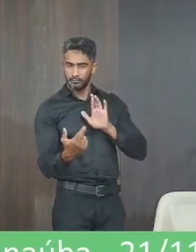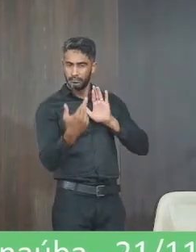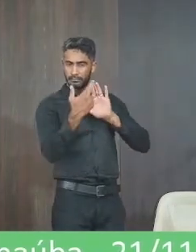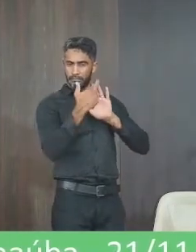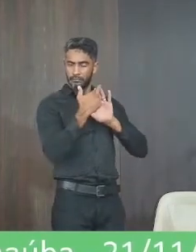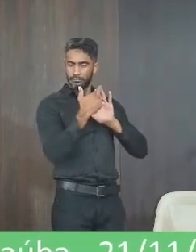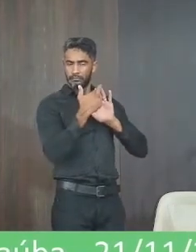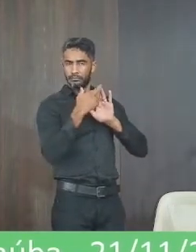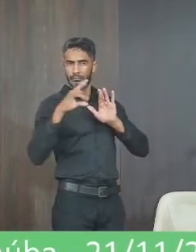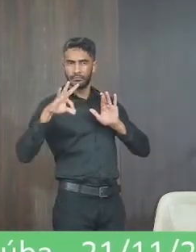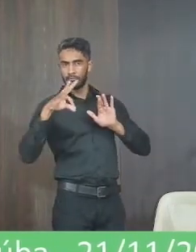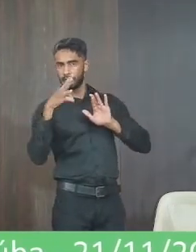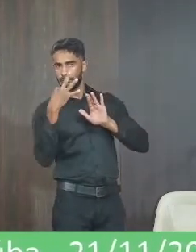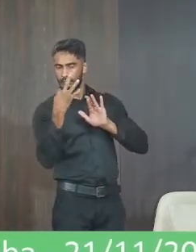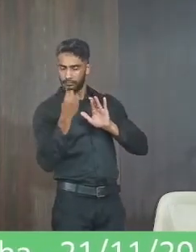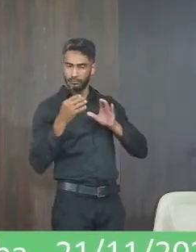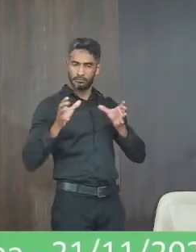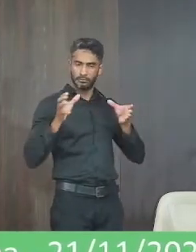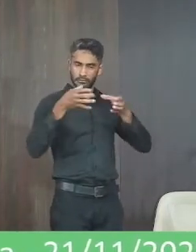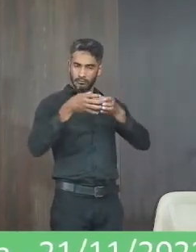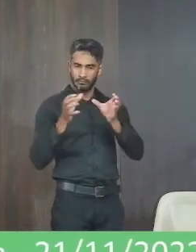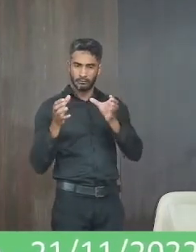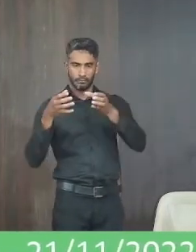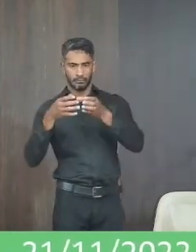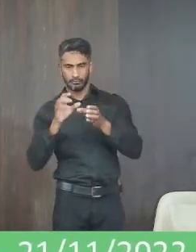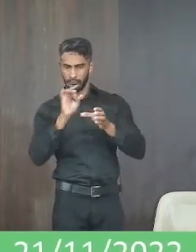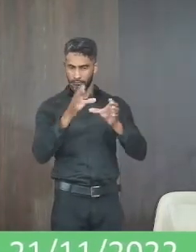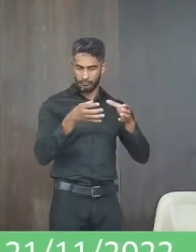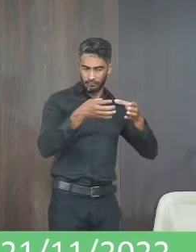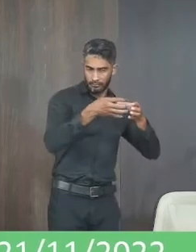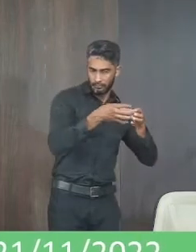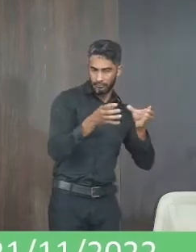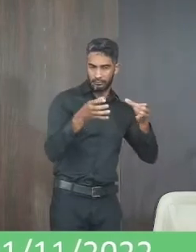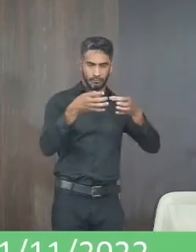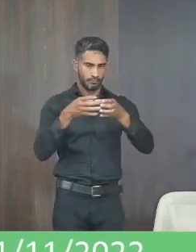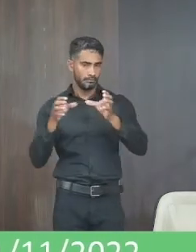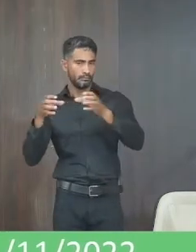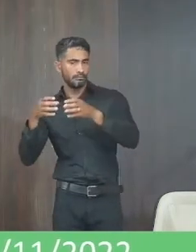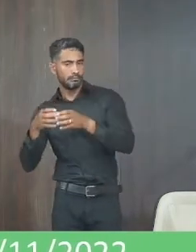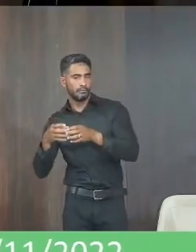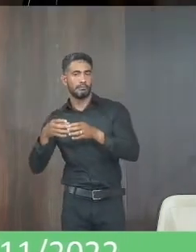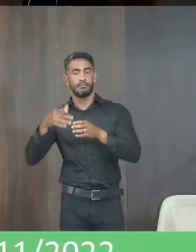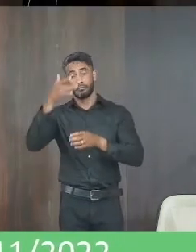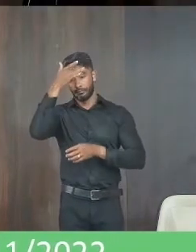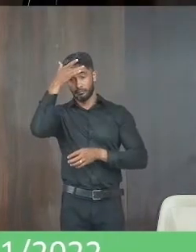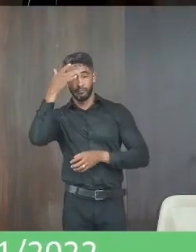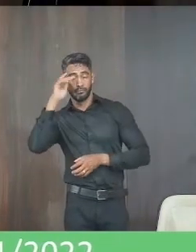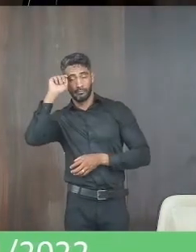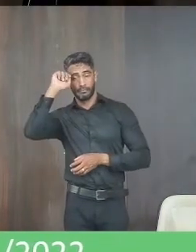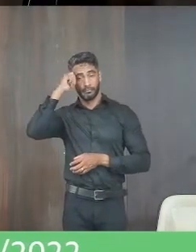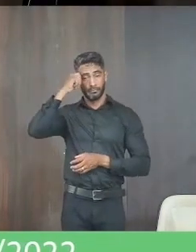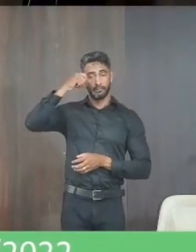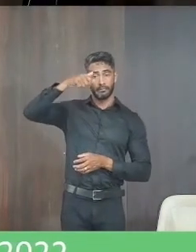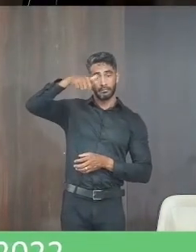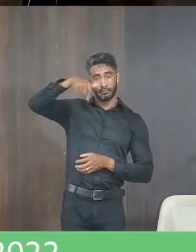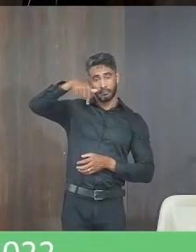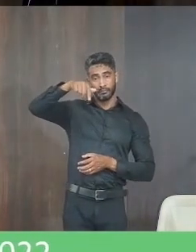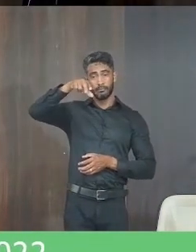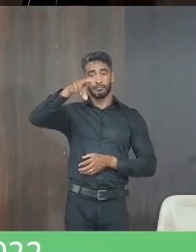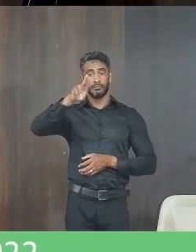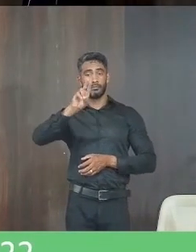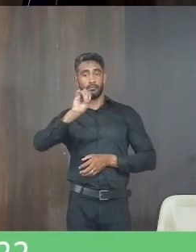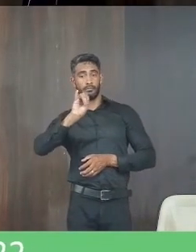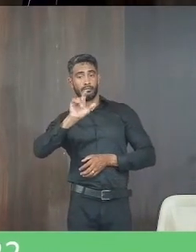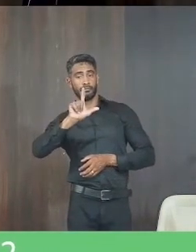todas as classes não só a classe da Alcotrague dos remanescentes quilombola mas também de toda a